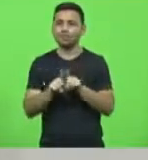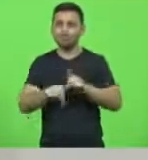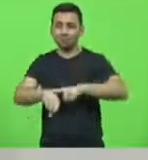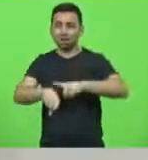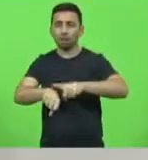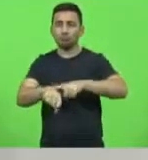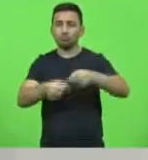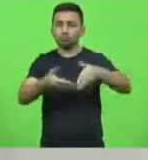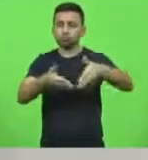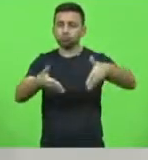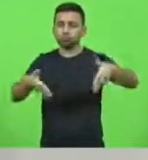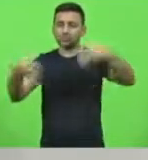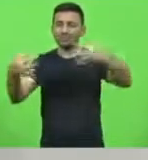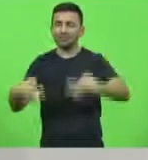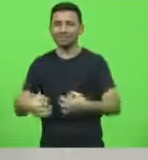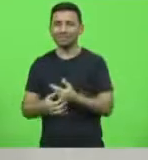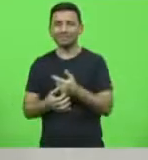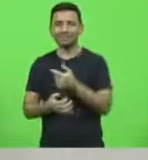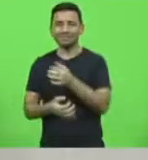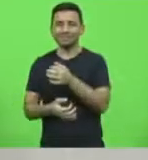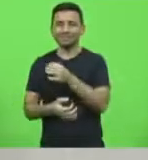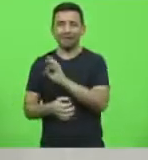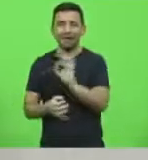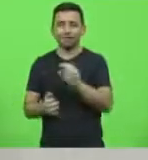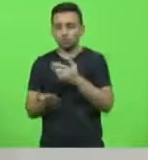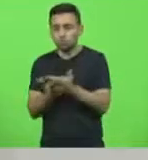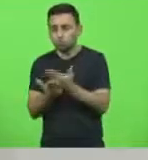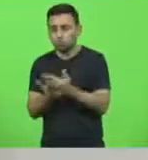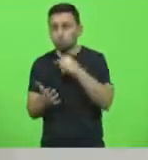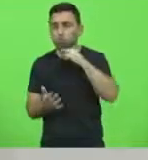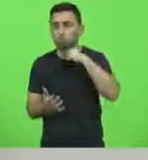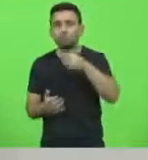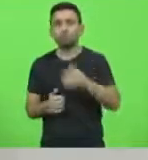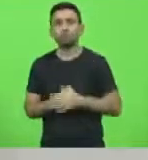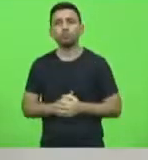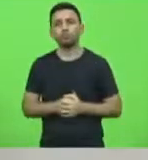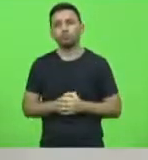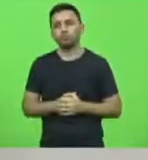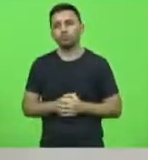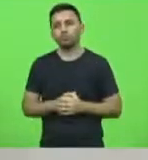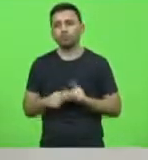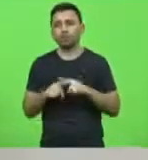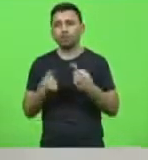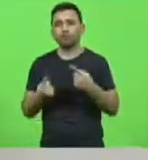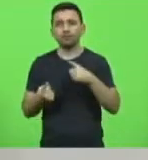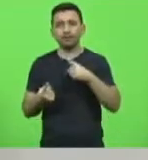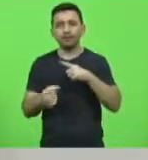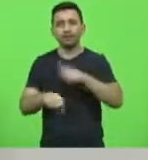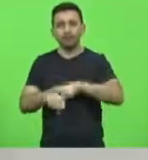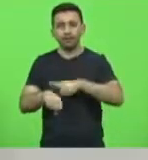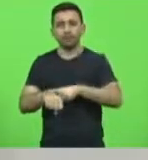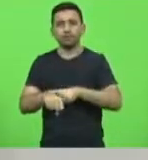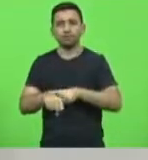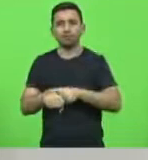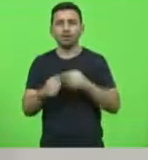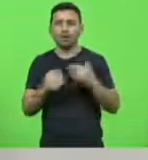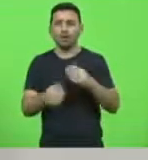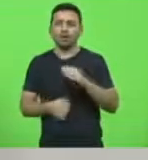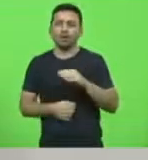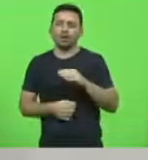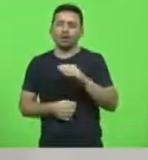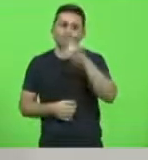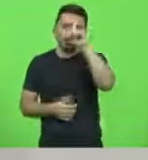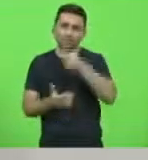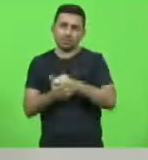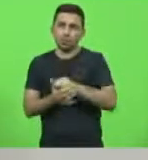adequado para estudo da matéria. Tivemos tempo para isso. A decisão do Fachin foi no dia 22